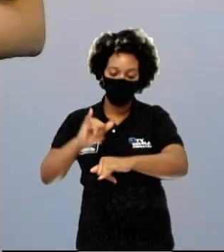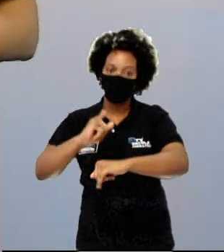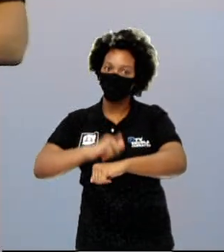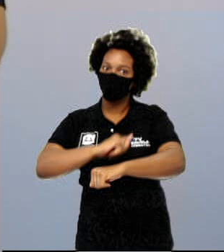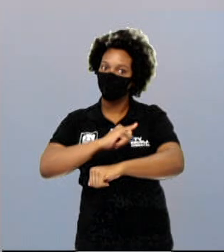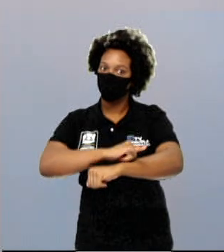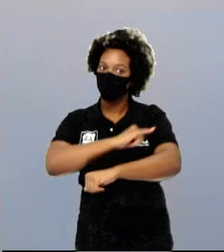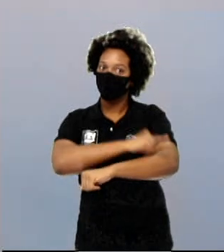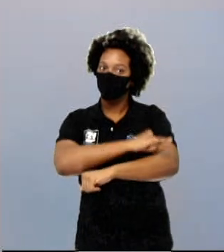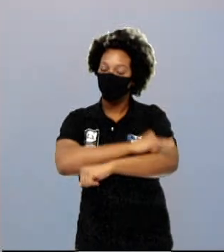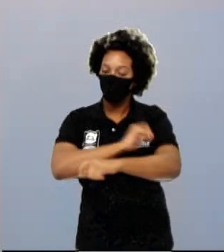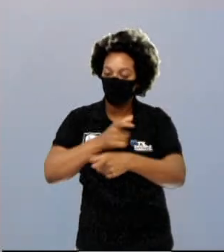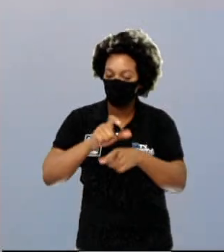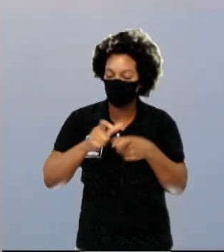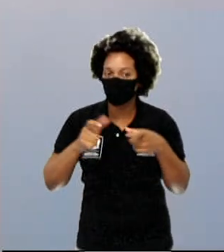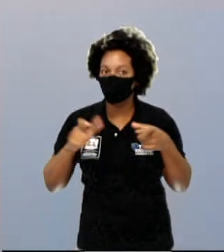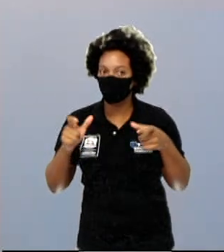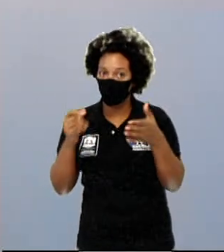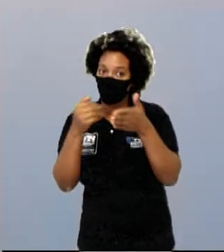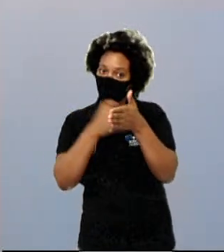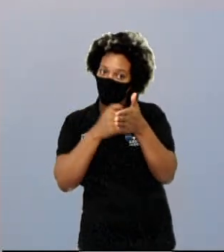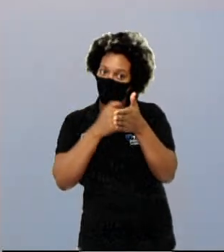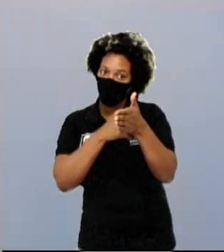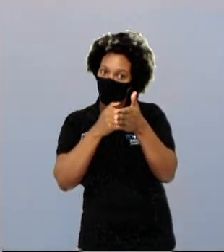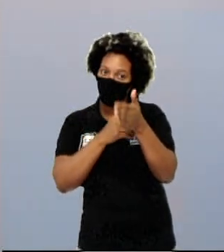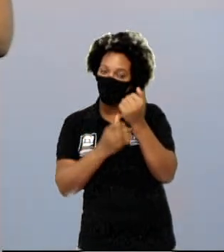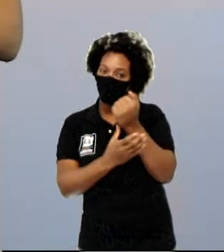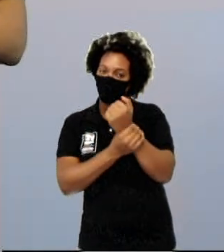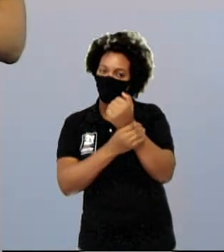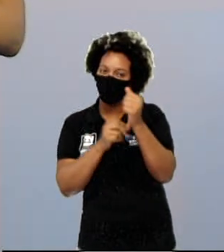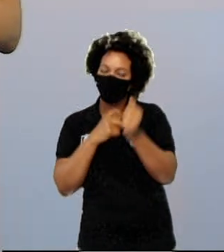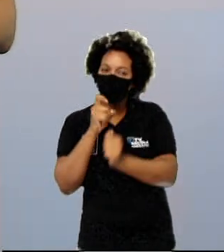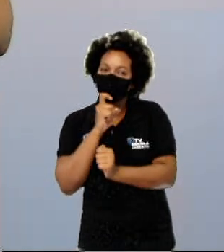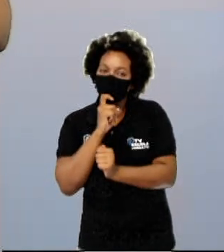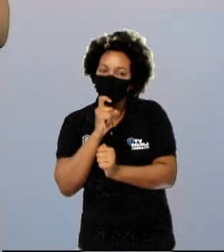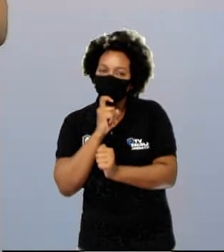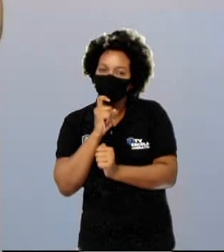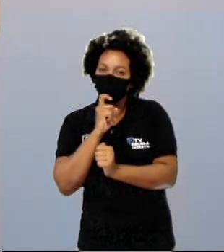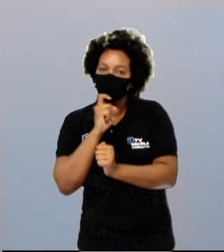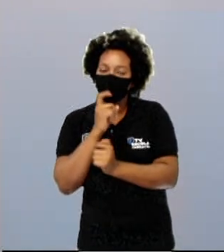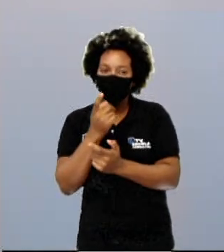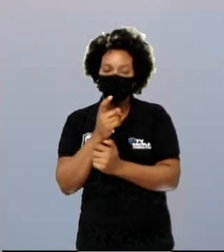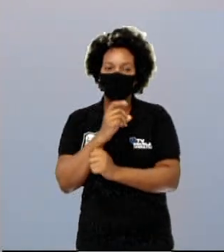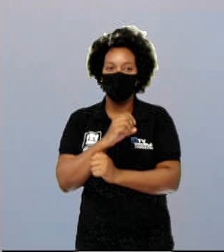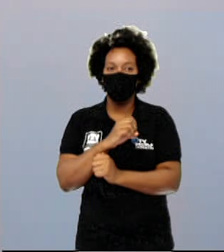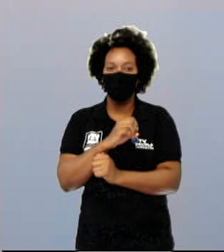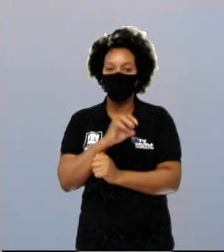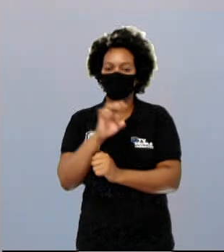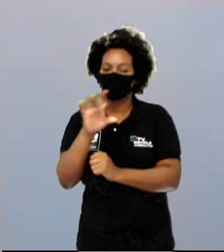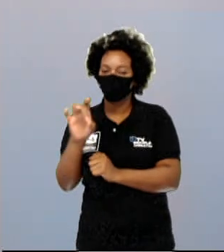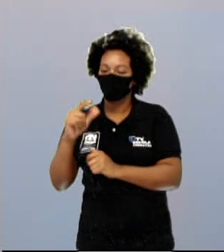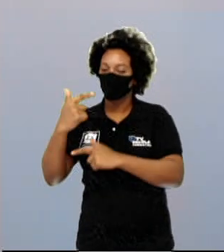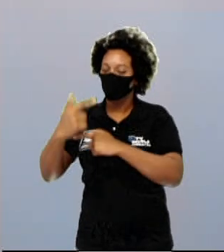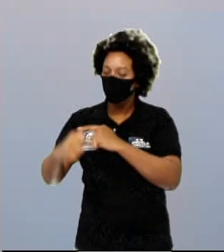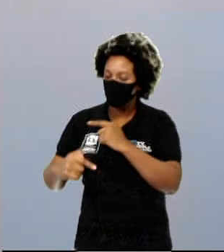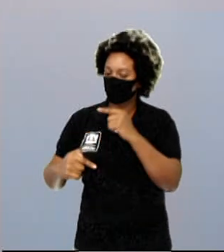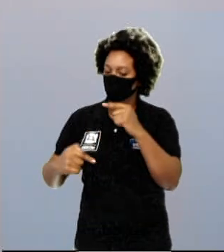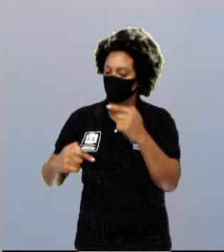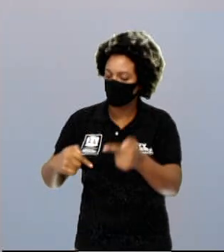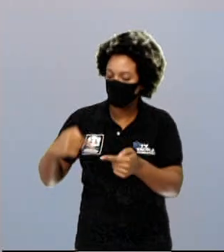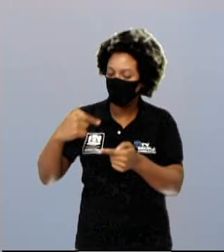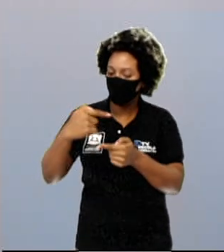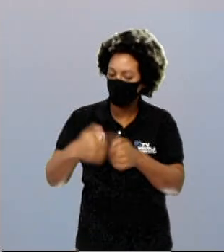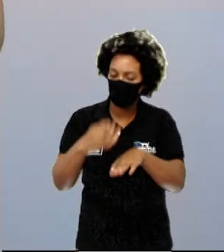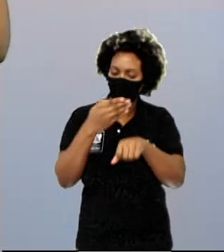espessa, que protegia ele do frio. E ele ficou, a cada geração que passava mais branquinho,